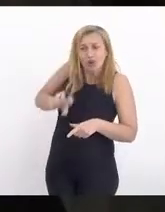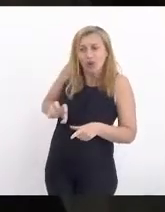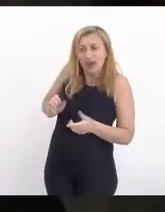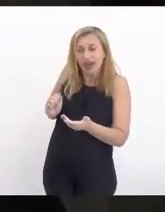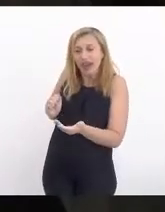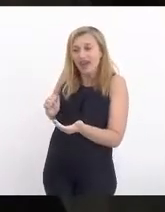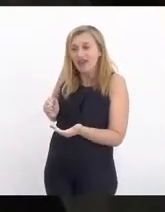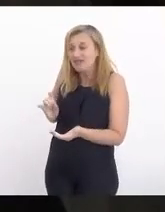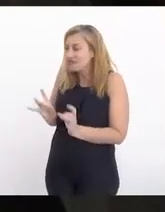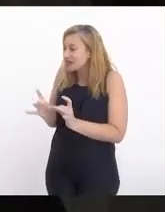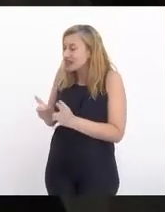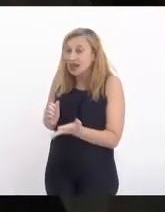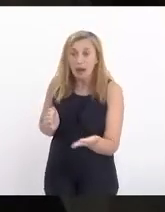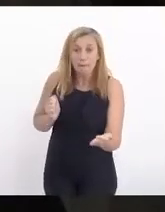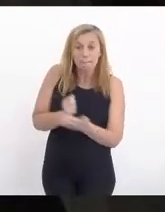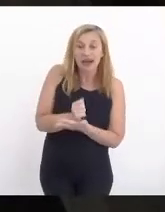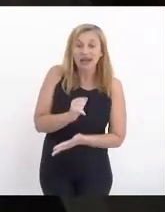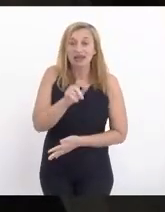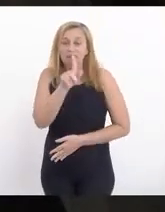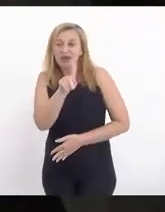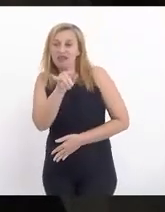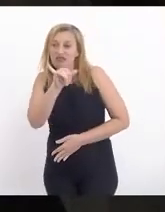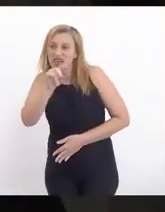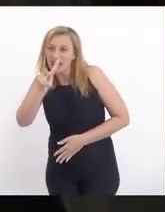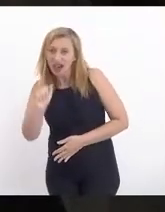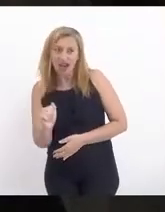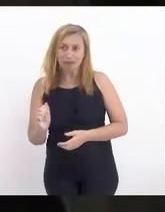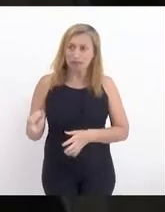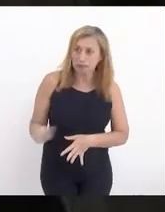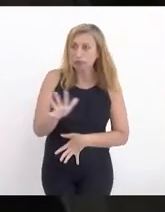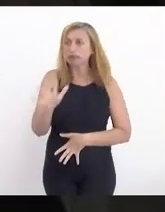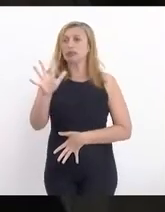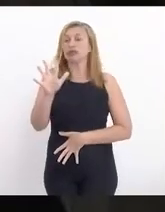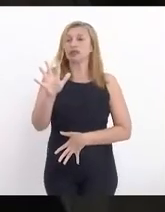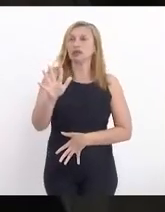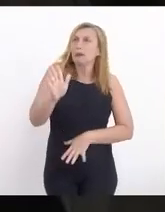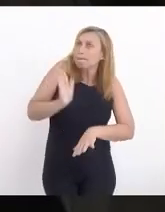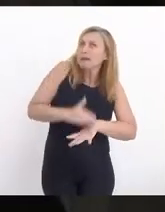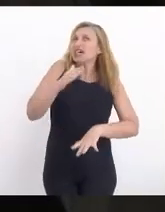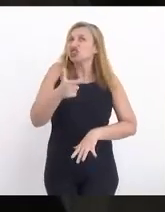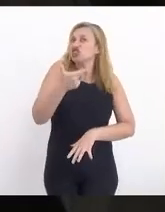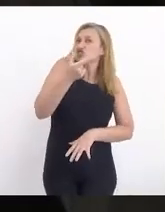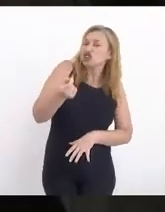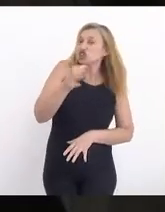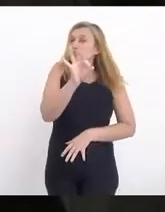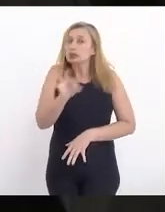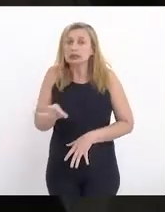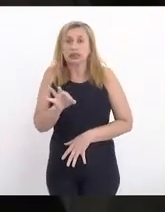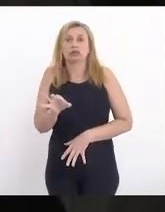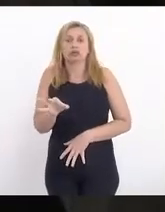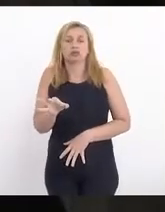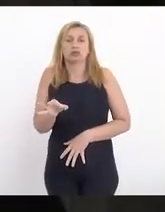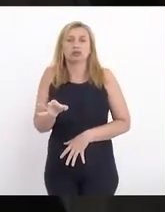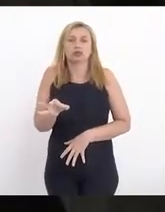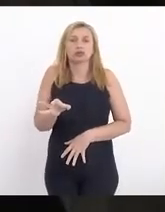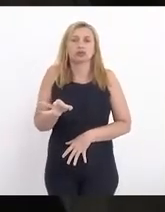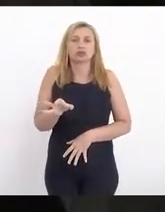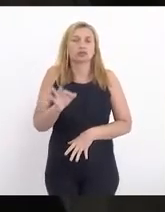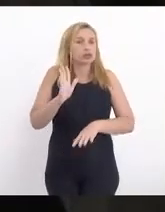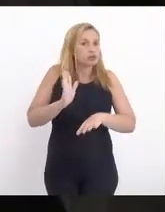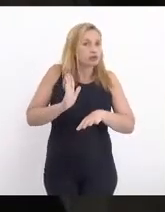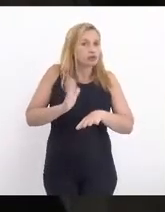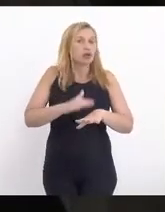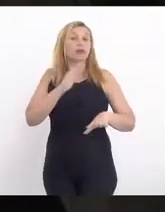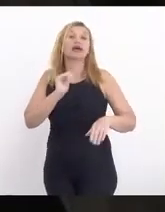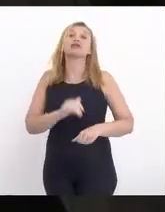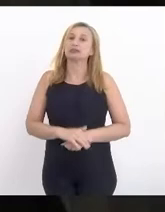um IPVA exorbitante na faixa de mais de 20% de acréscimo.